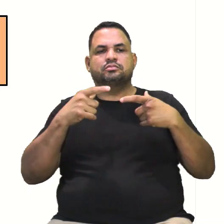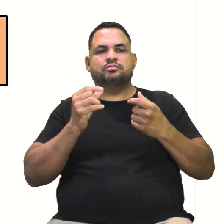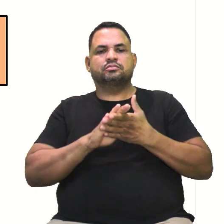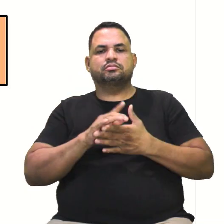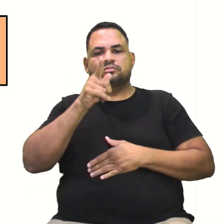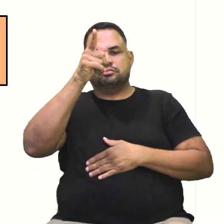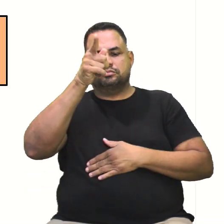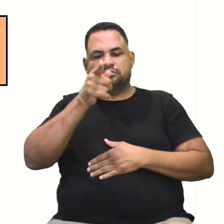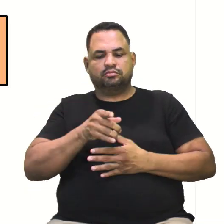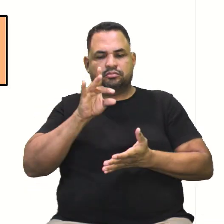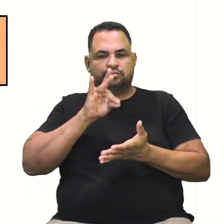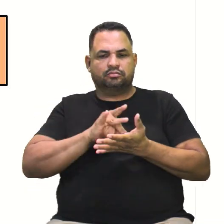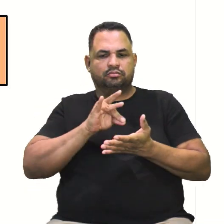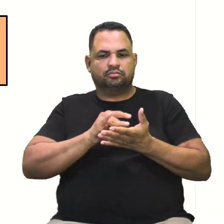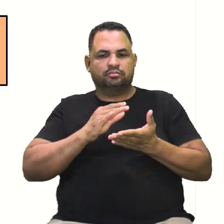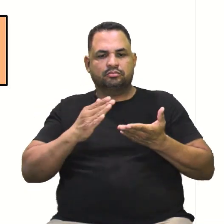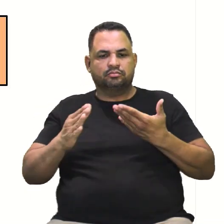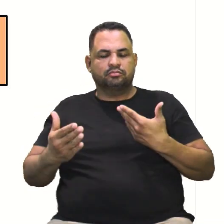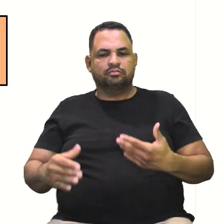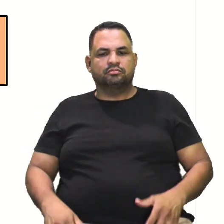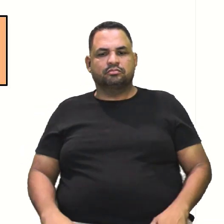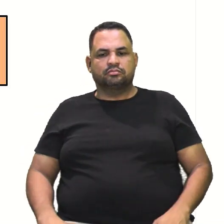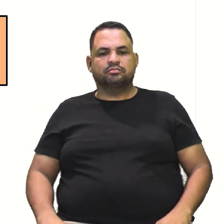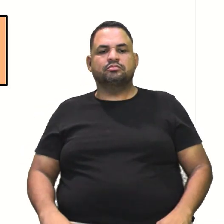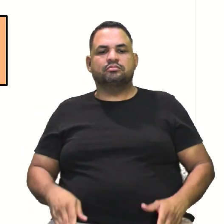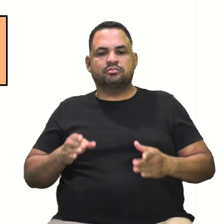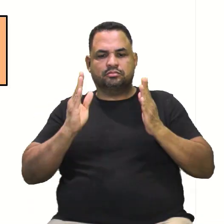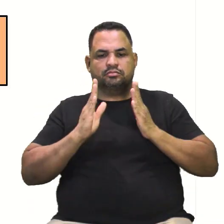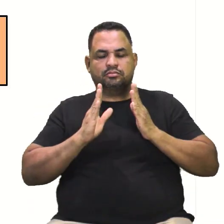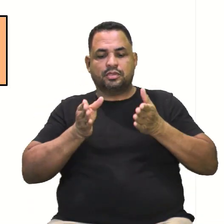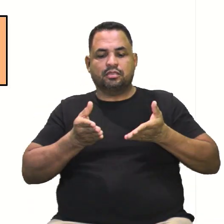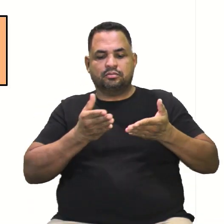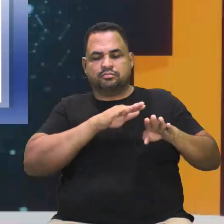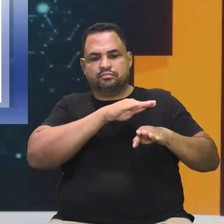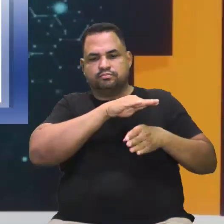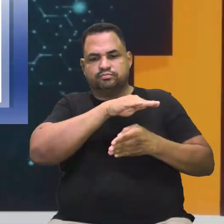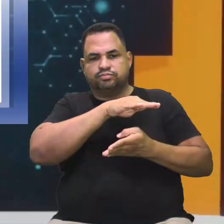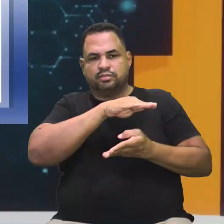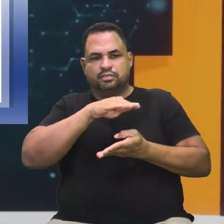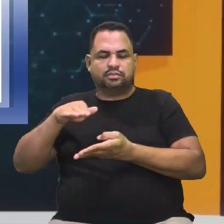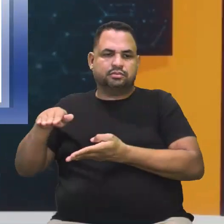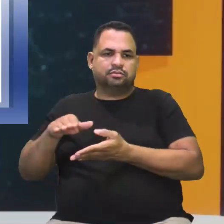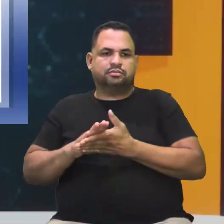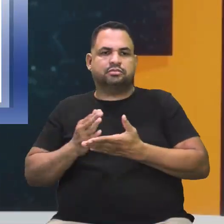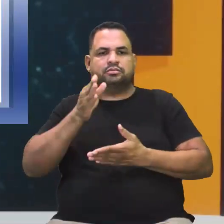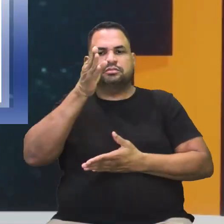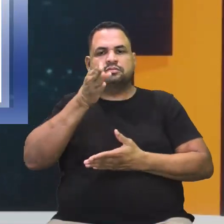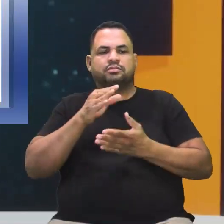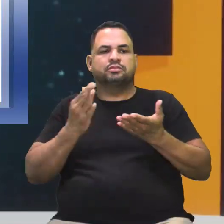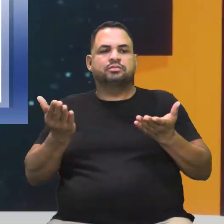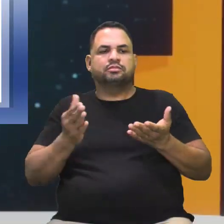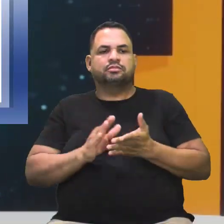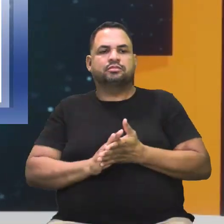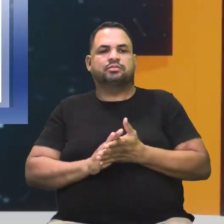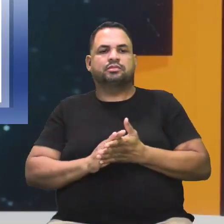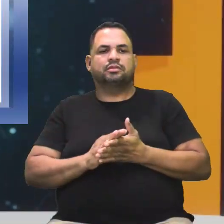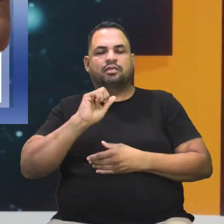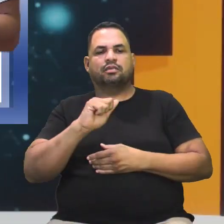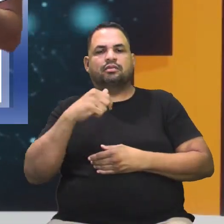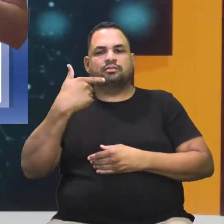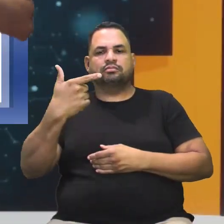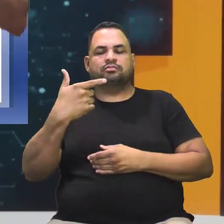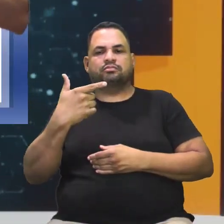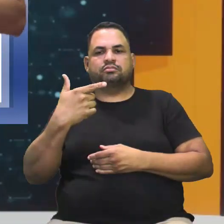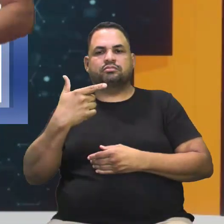está o eixo real ou o paralelo ao eixo real é quem comanda o babado. Então, fica sobre A²,